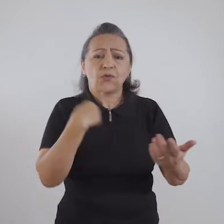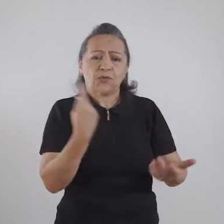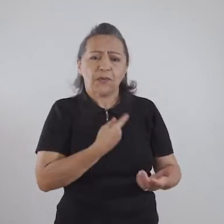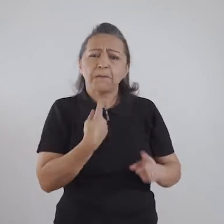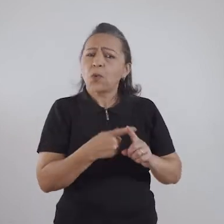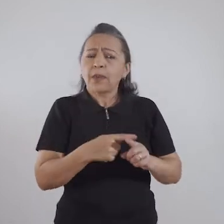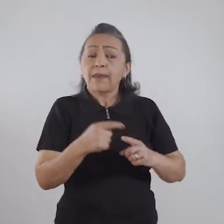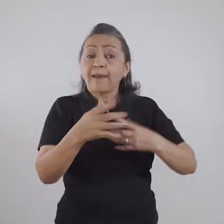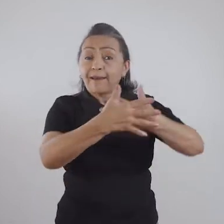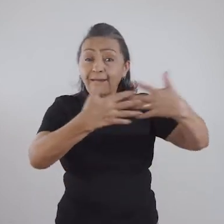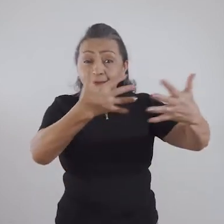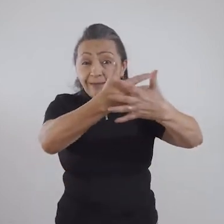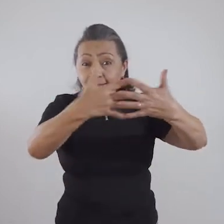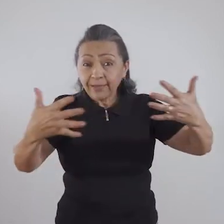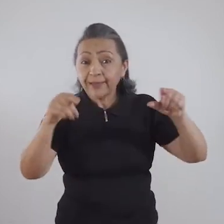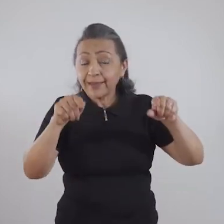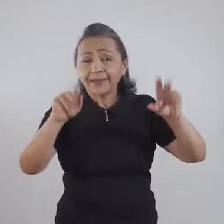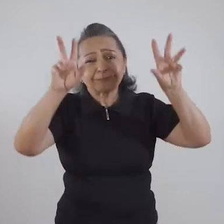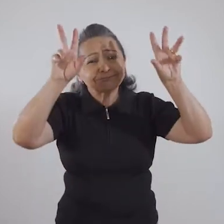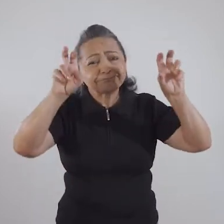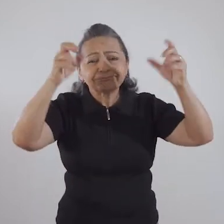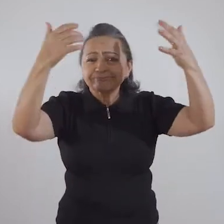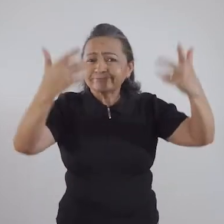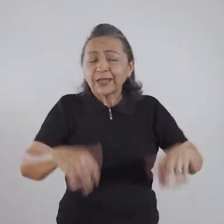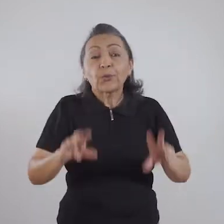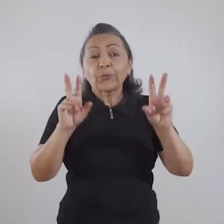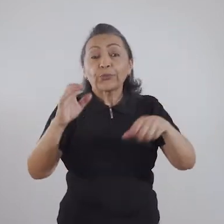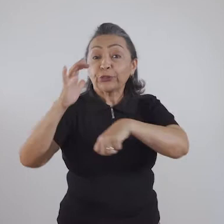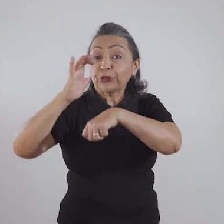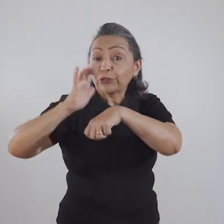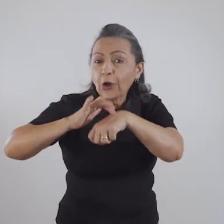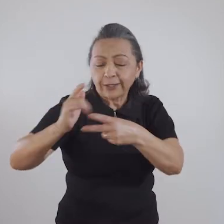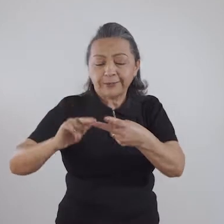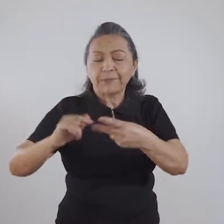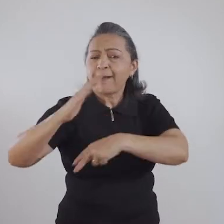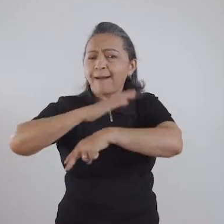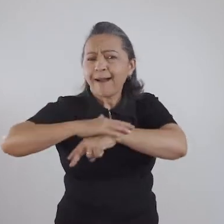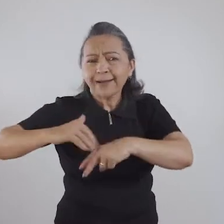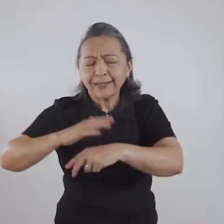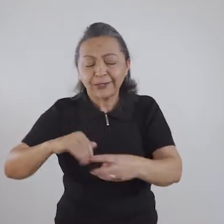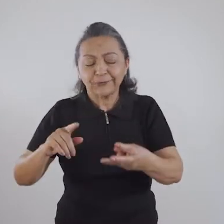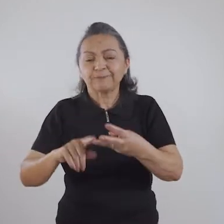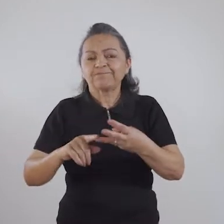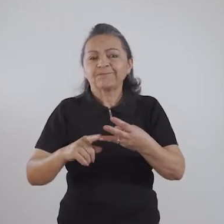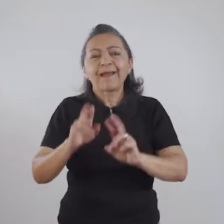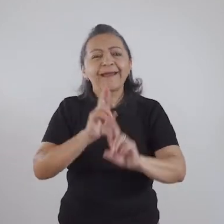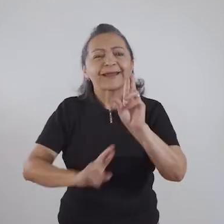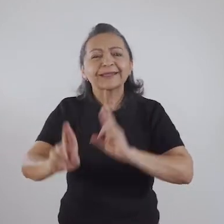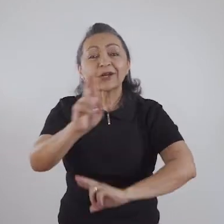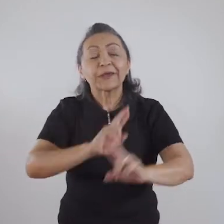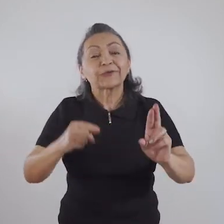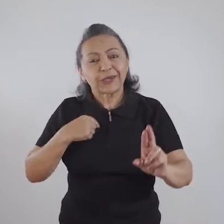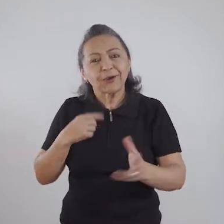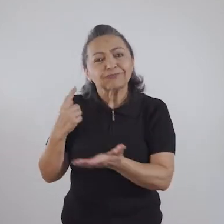sexualidade, ela fala do toque, ela fala do carinho, ela fala de um relacionamento que eu estabeleço